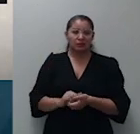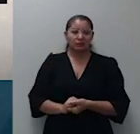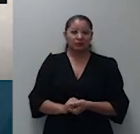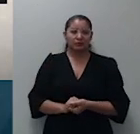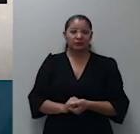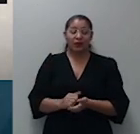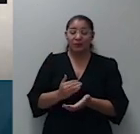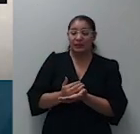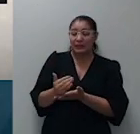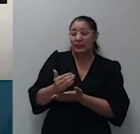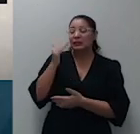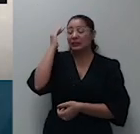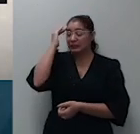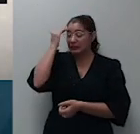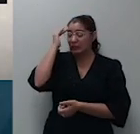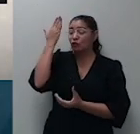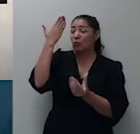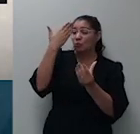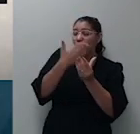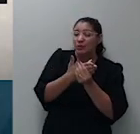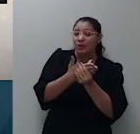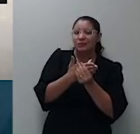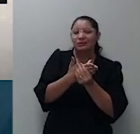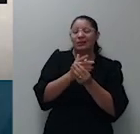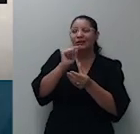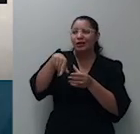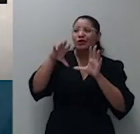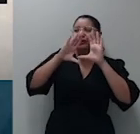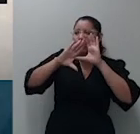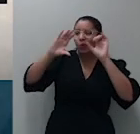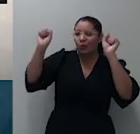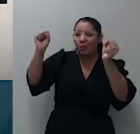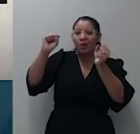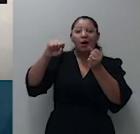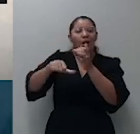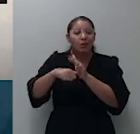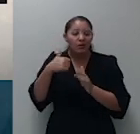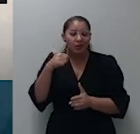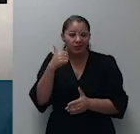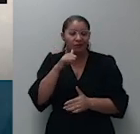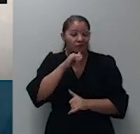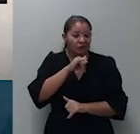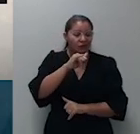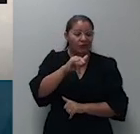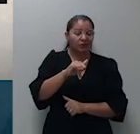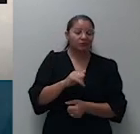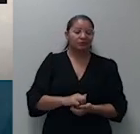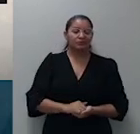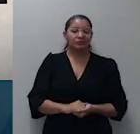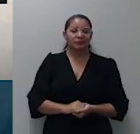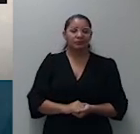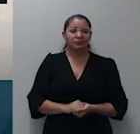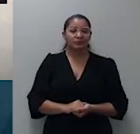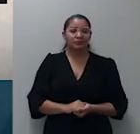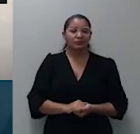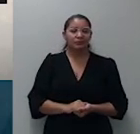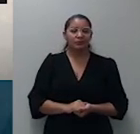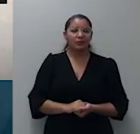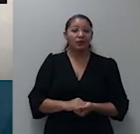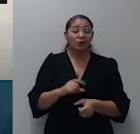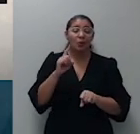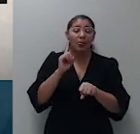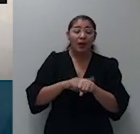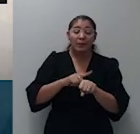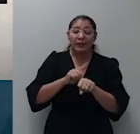ação, disse o tribunal de origem. Como se vê, é incontroverso que, ao tempo do primeiro peticionamento do embargante